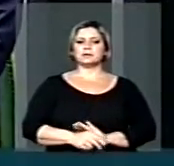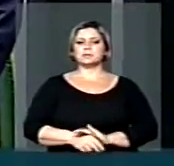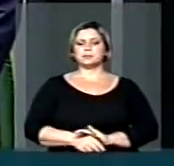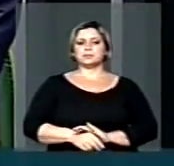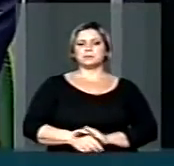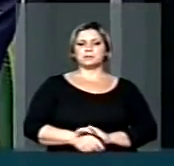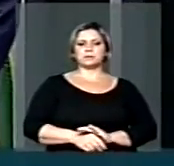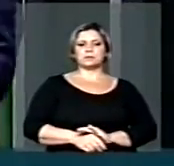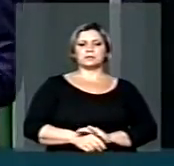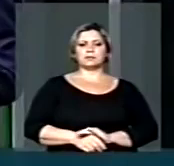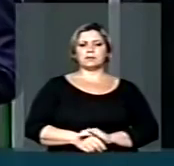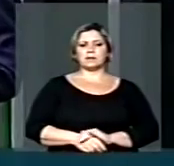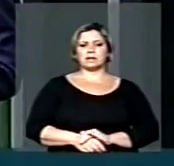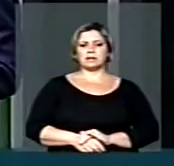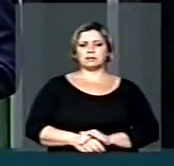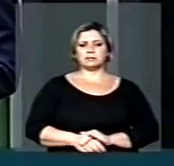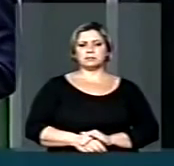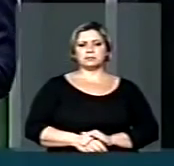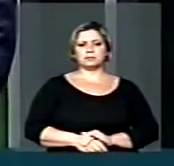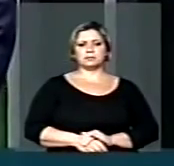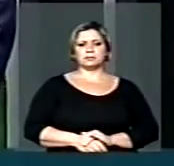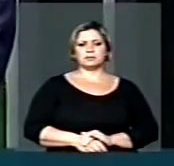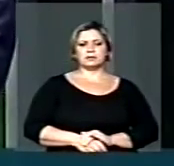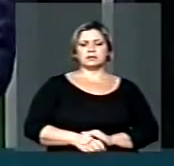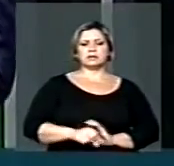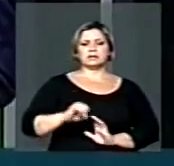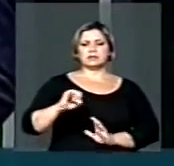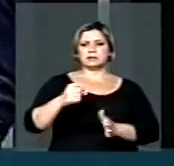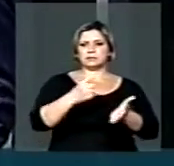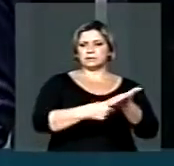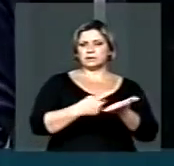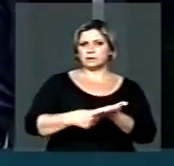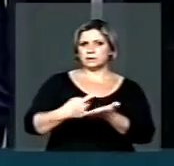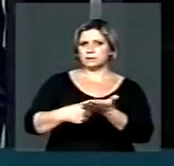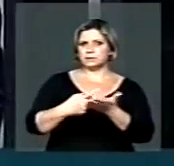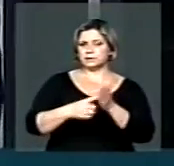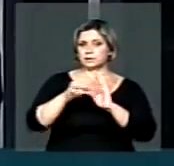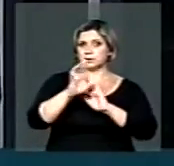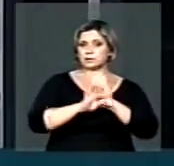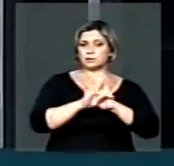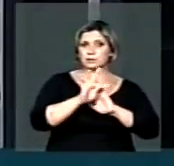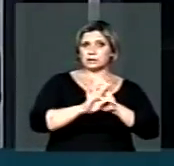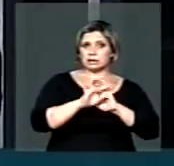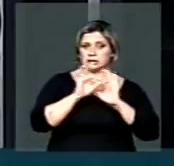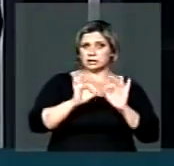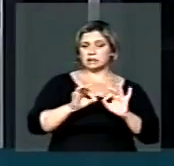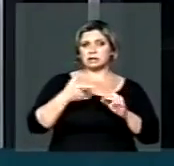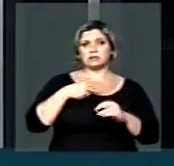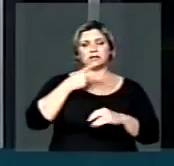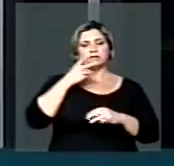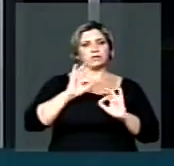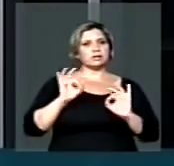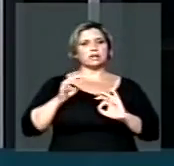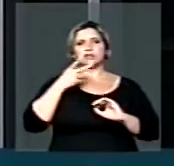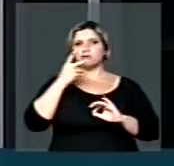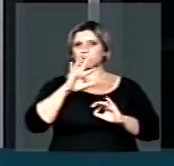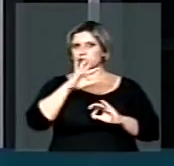sem, entretanto, um acordo fechado com relação a conteúdo. Quer dizer